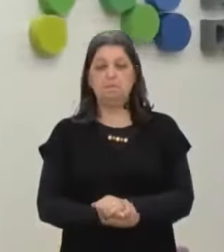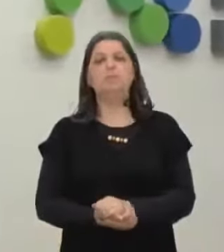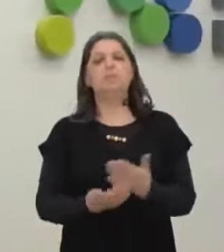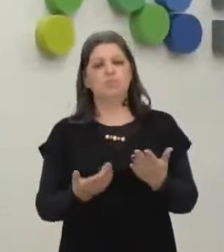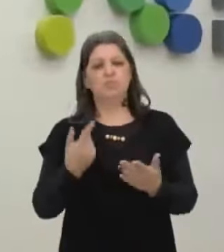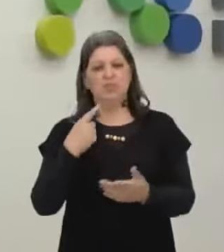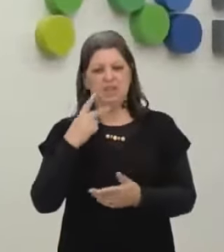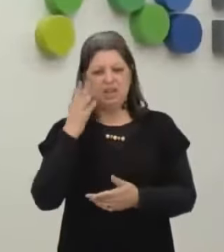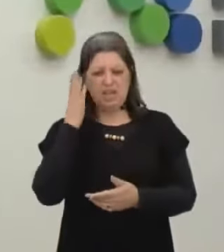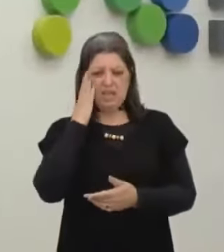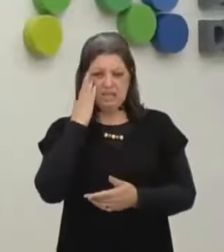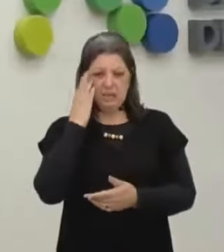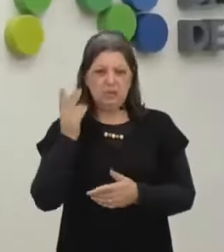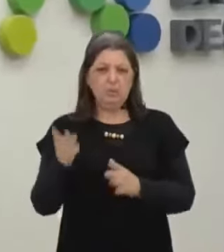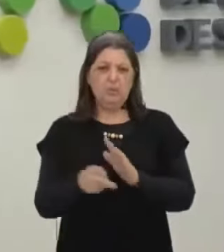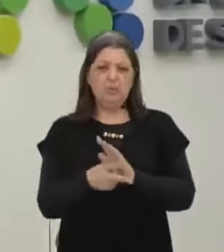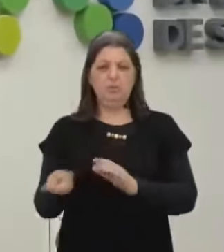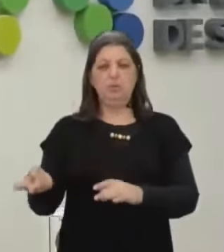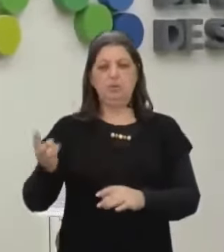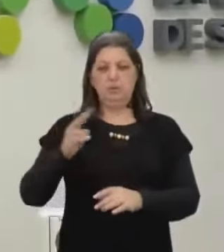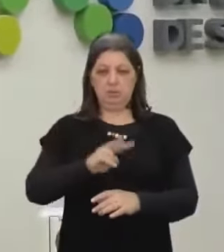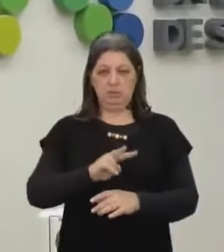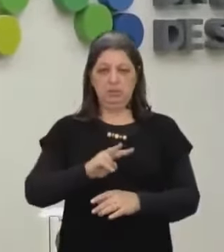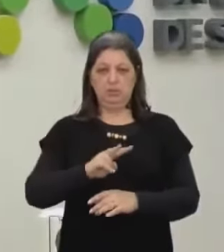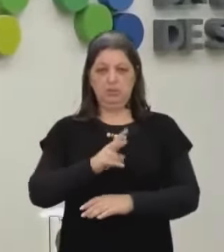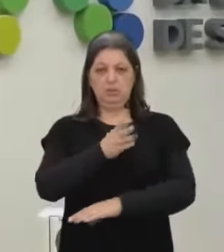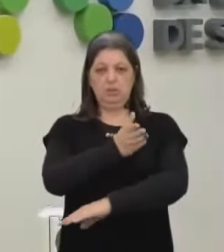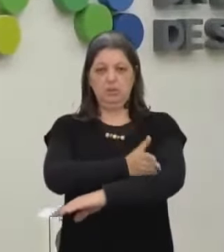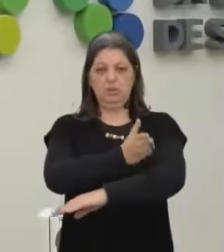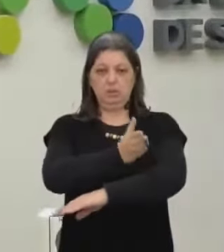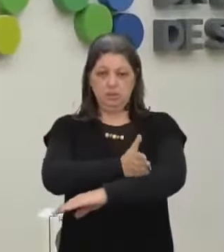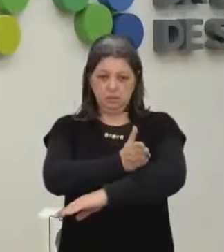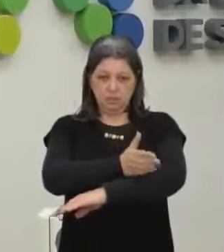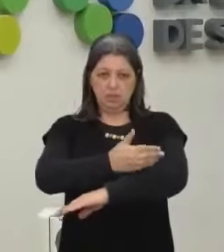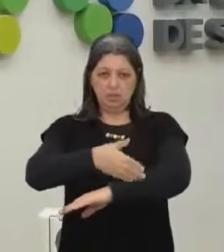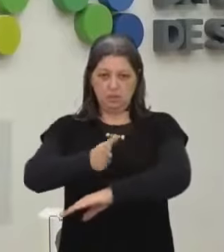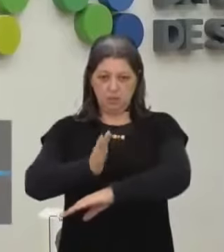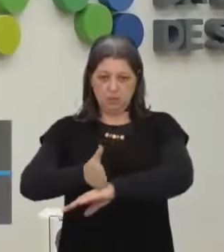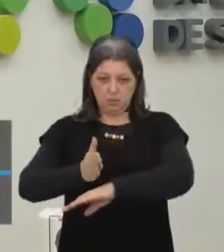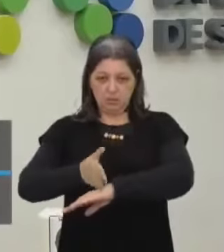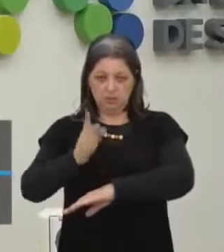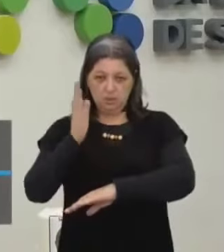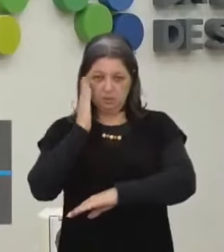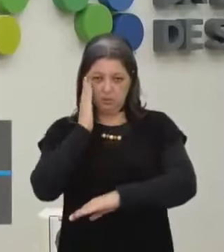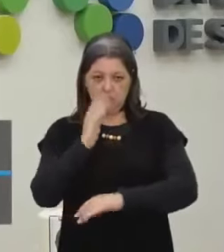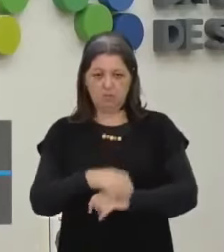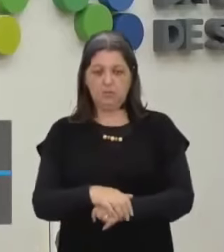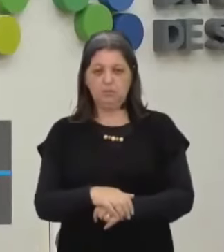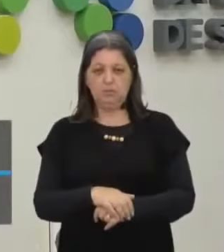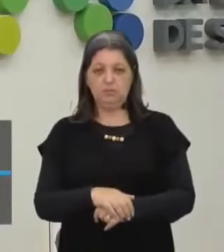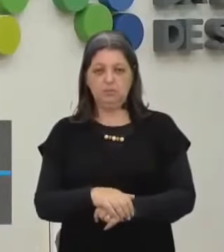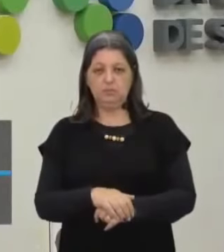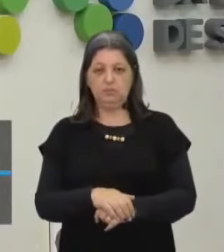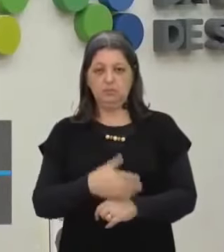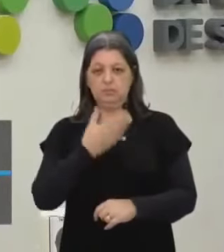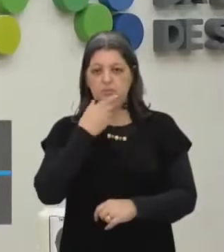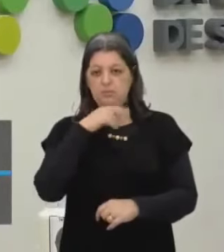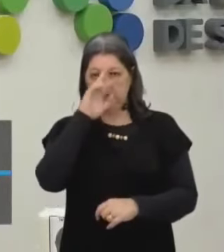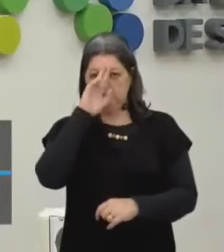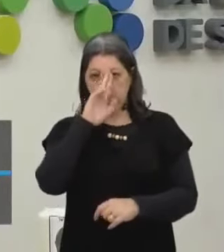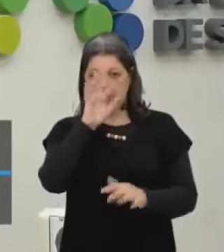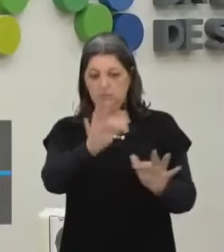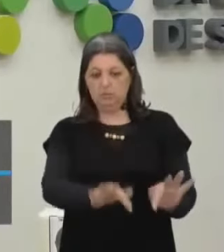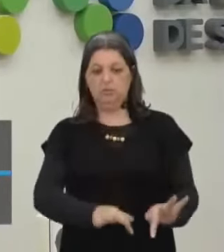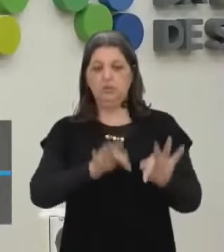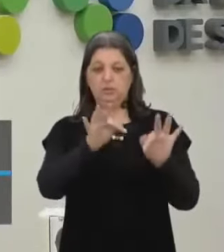Sabe aquela transição Que teve da Idade Média Pra Idade Moderna Que eu já falei? Os senhores feudais Foram perdendo força